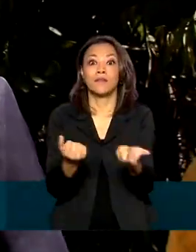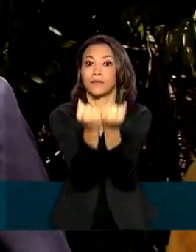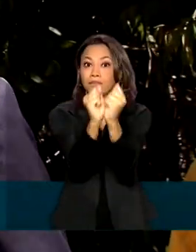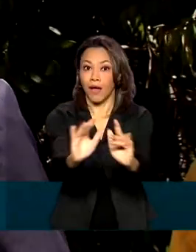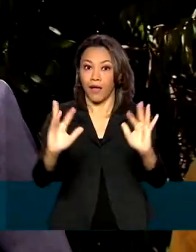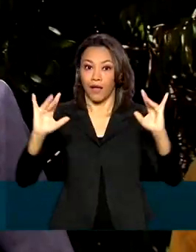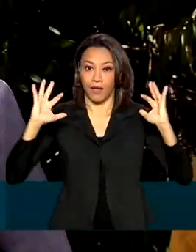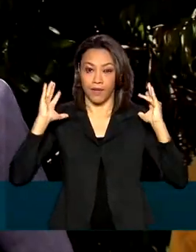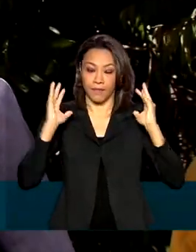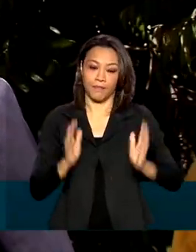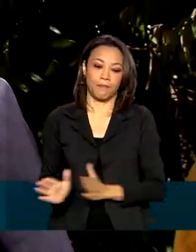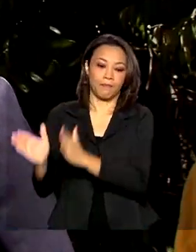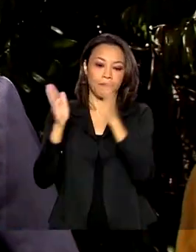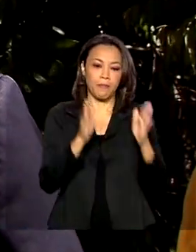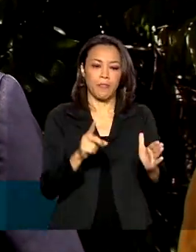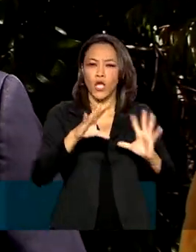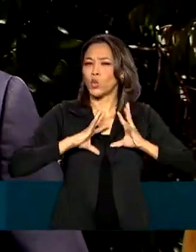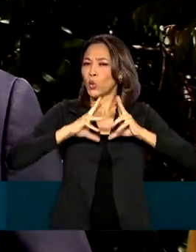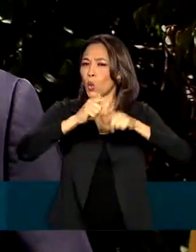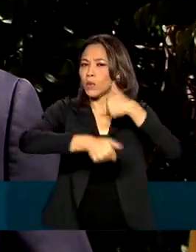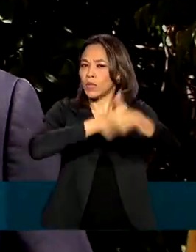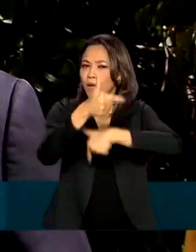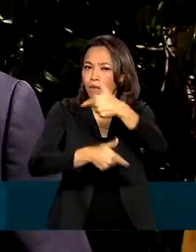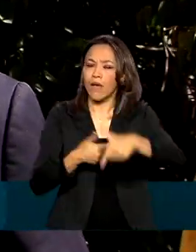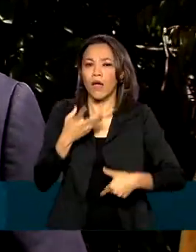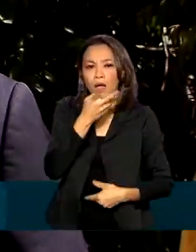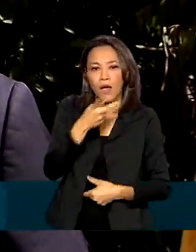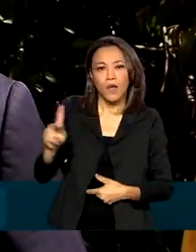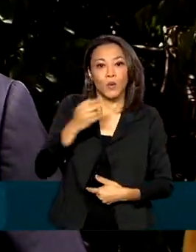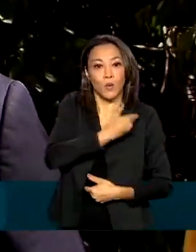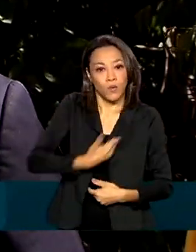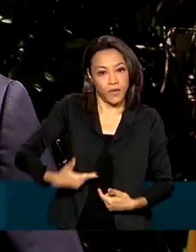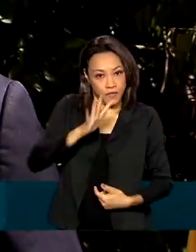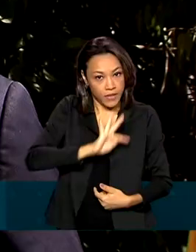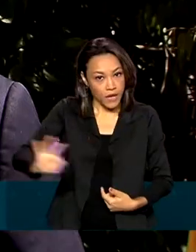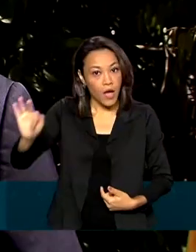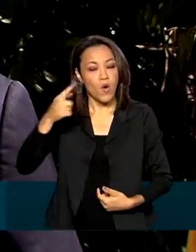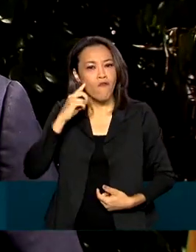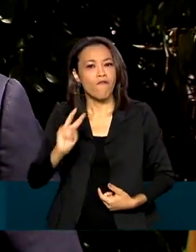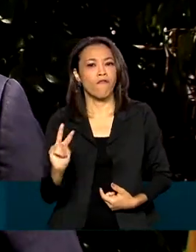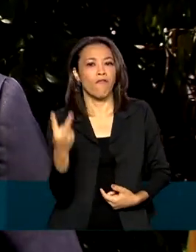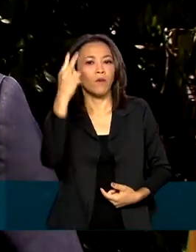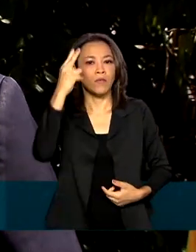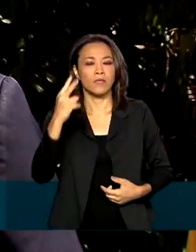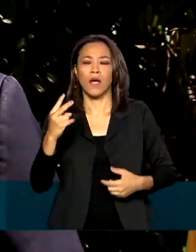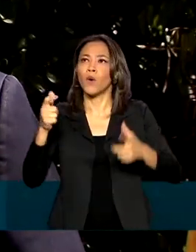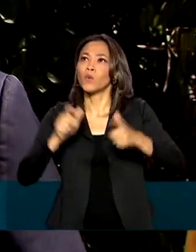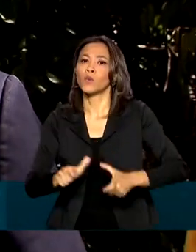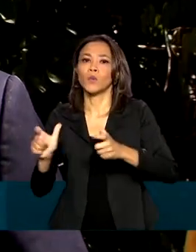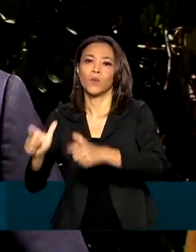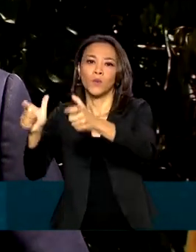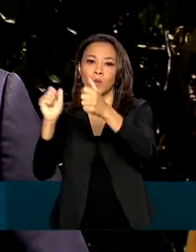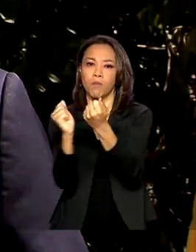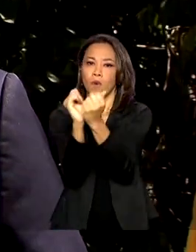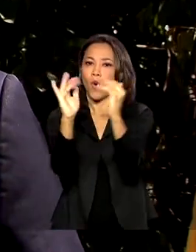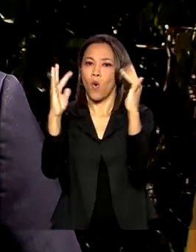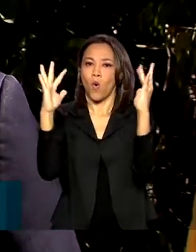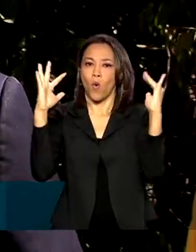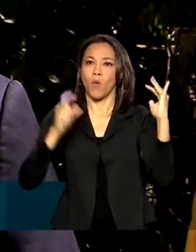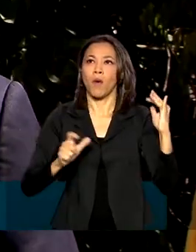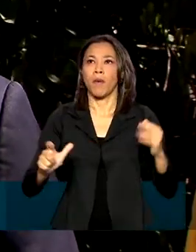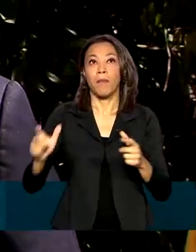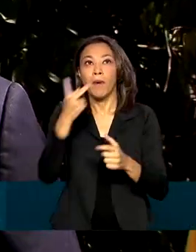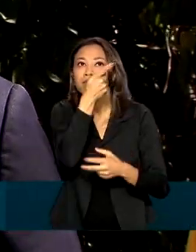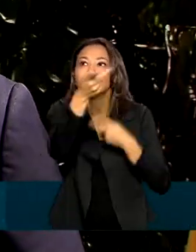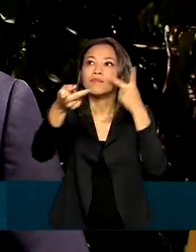Todo o movimento do governo federal, no sentido de valorizar os parques nacionais com as concessões que estão sendo feitas, ele se torna